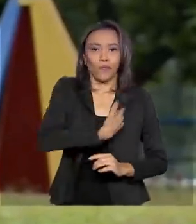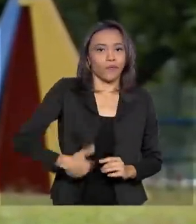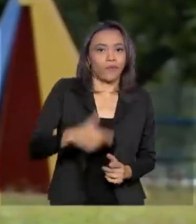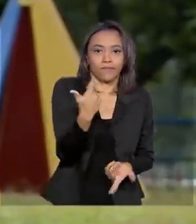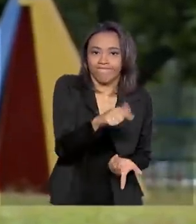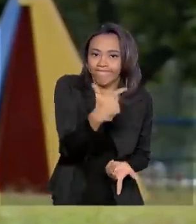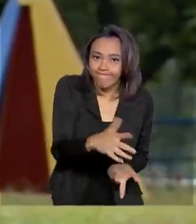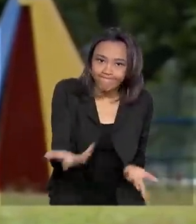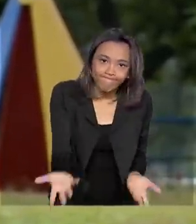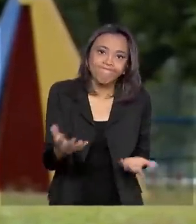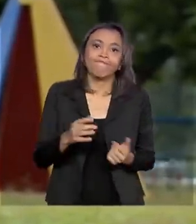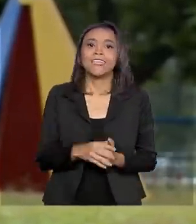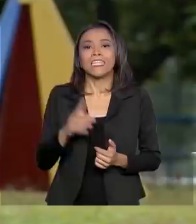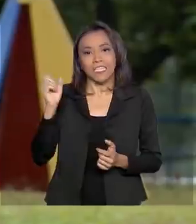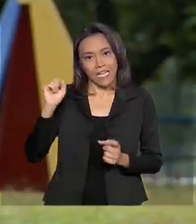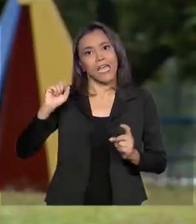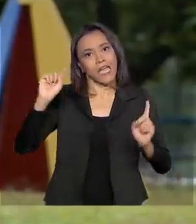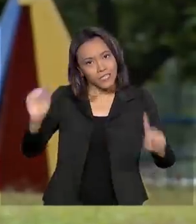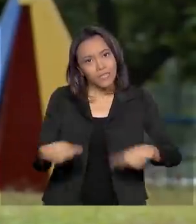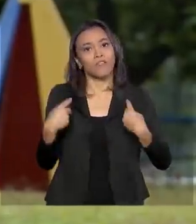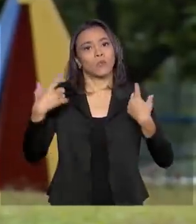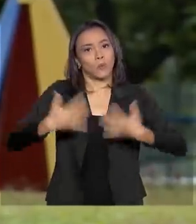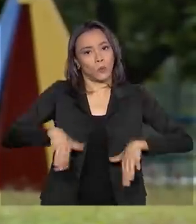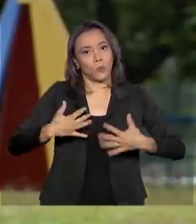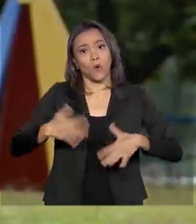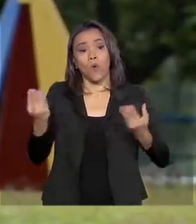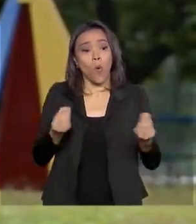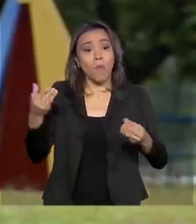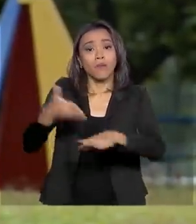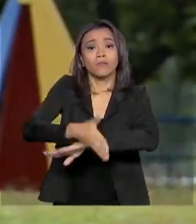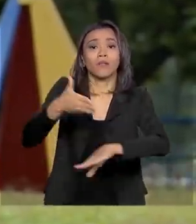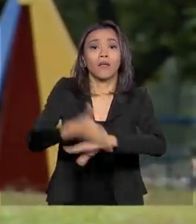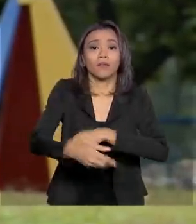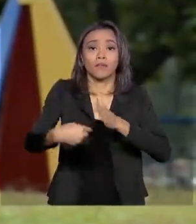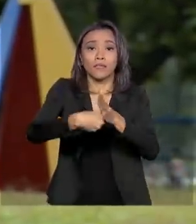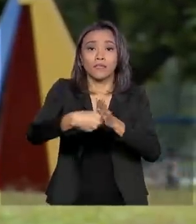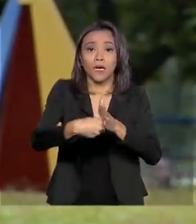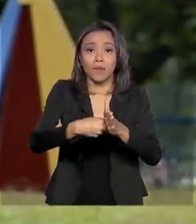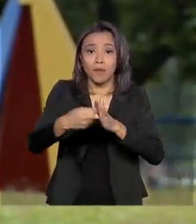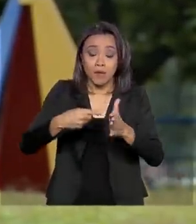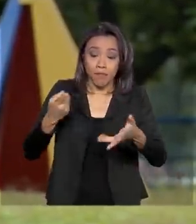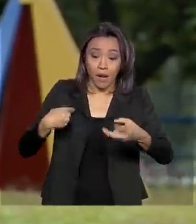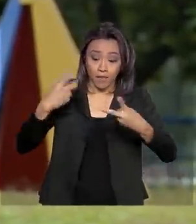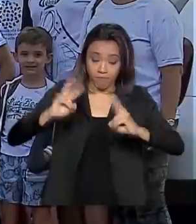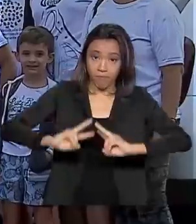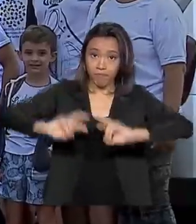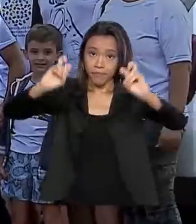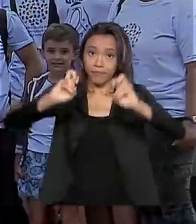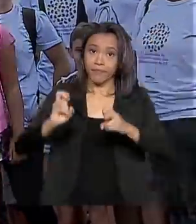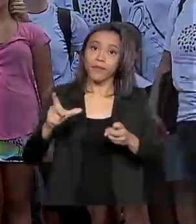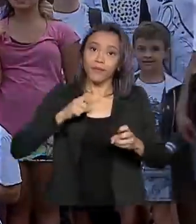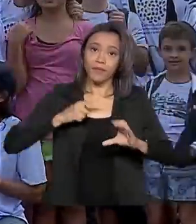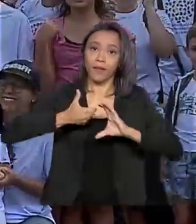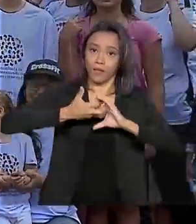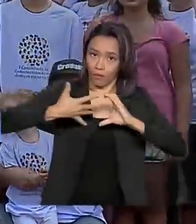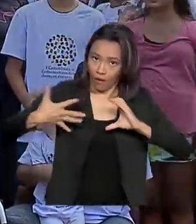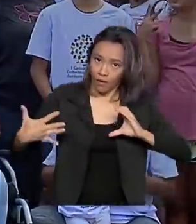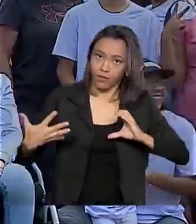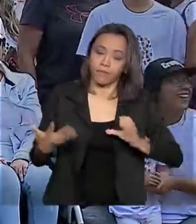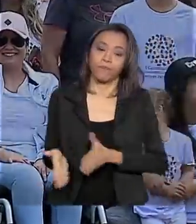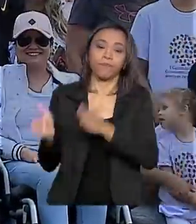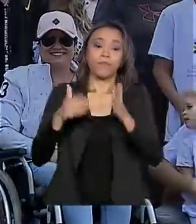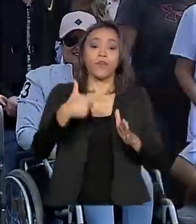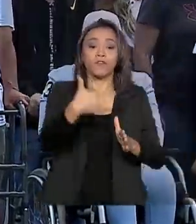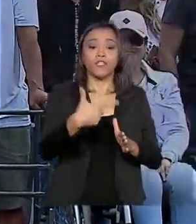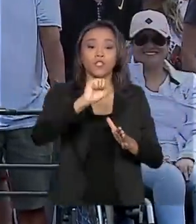a parte desafiadora pode ser até mesmo o acesso ao exame que vai garantir o diagnóstico daquela condição rara. 28 de fevereiro